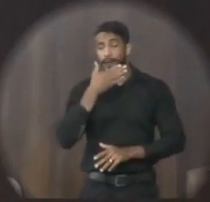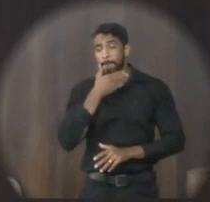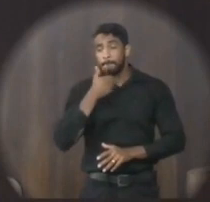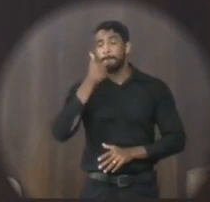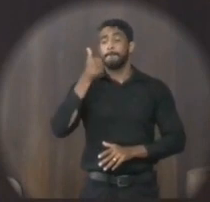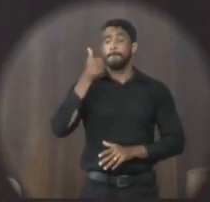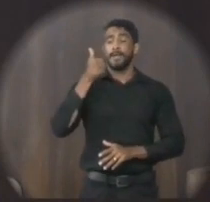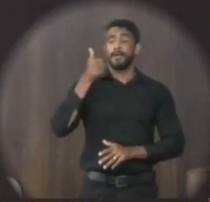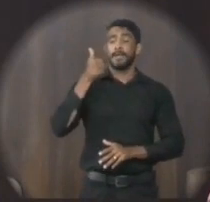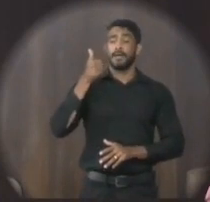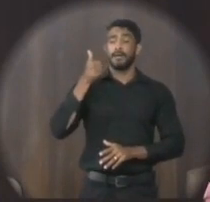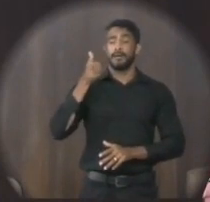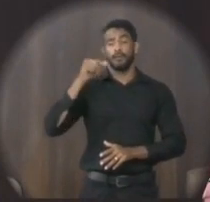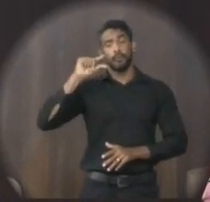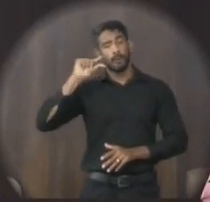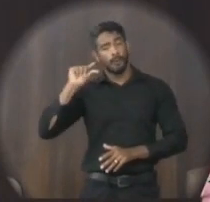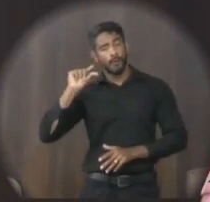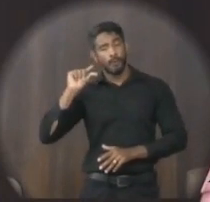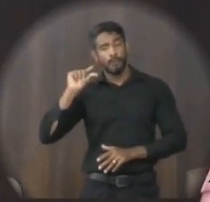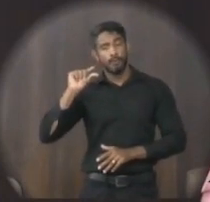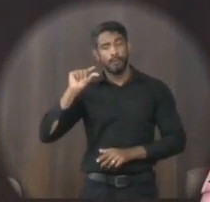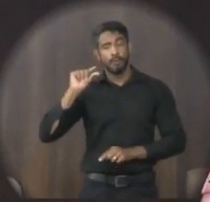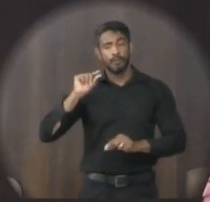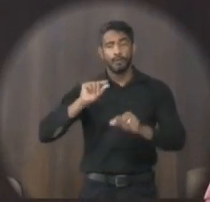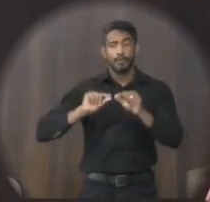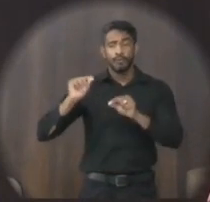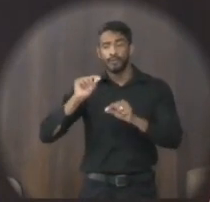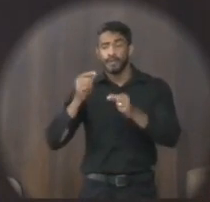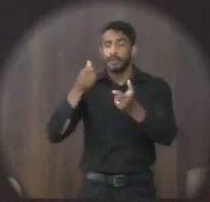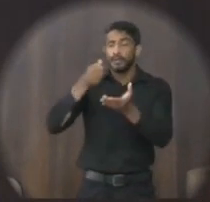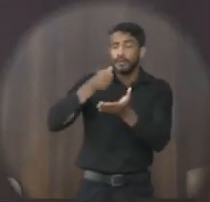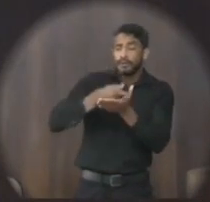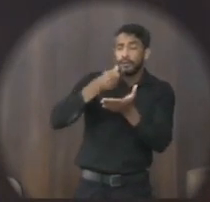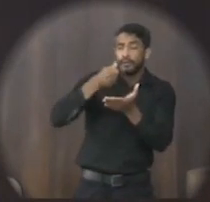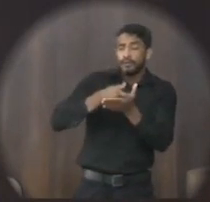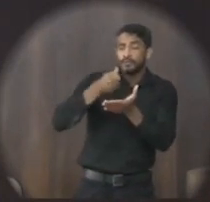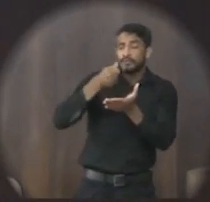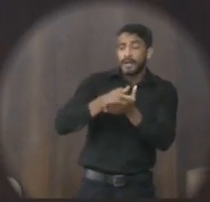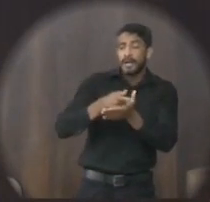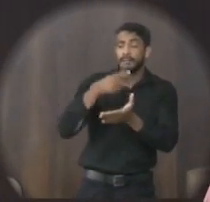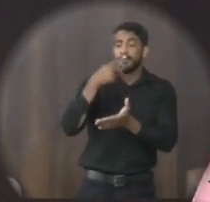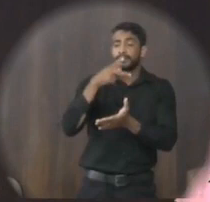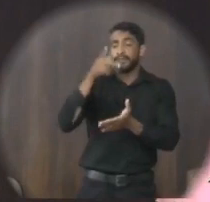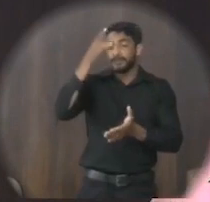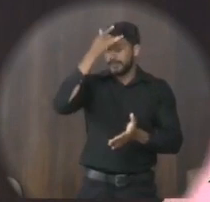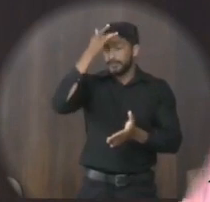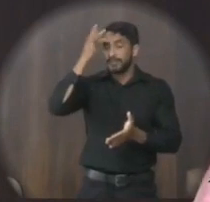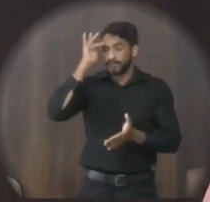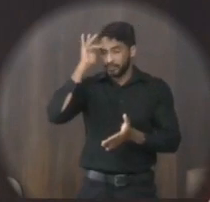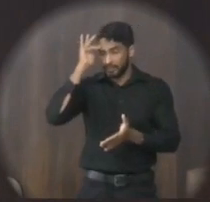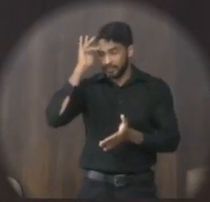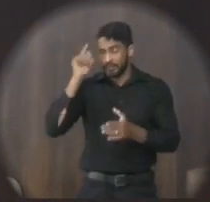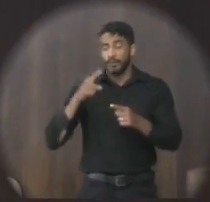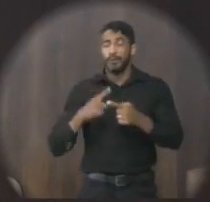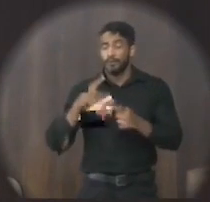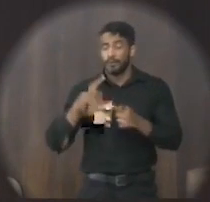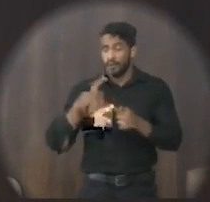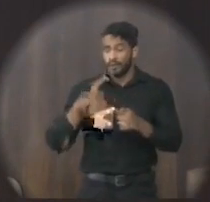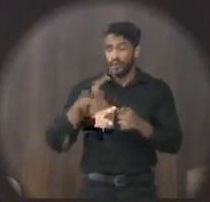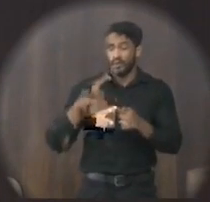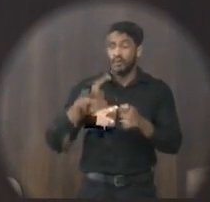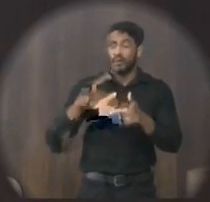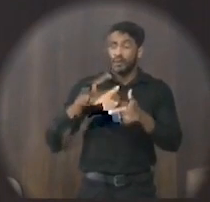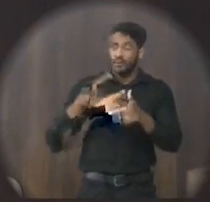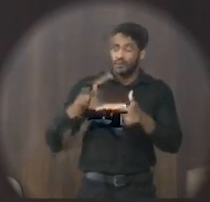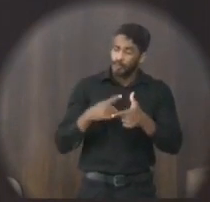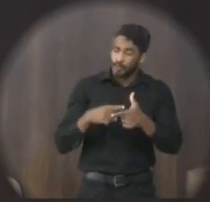pouco na questão desses pagamentos indenizatórios. Uma vez que a situação nossa,